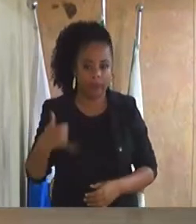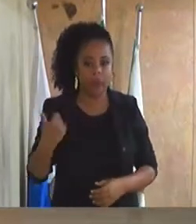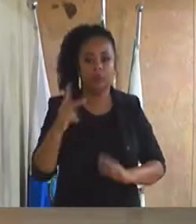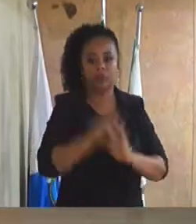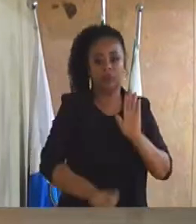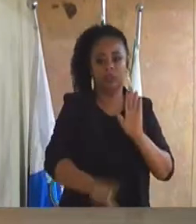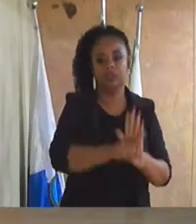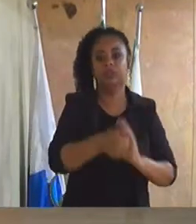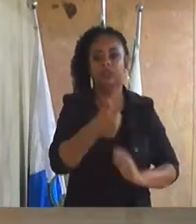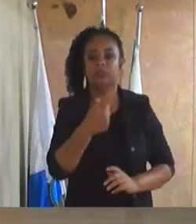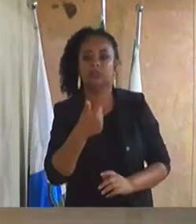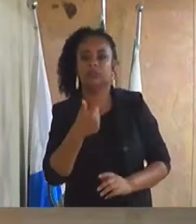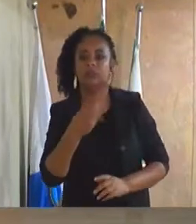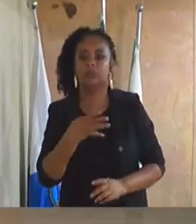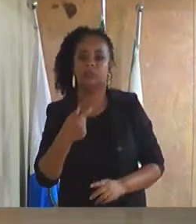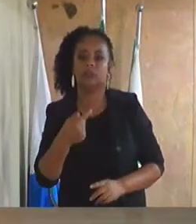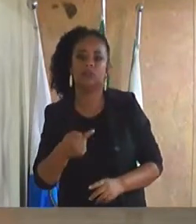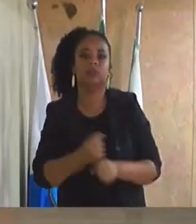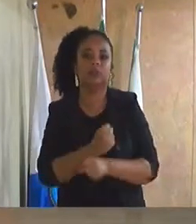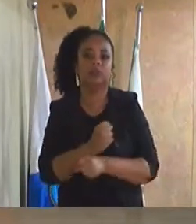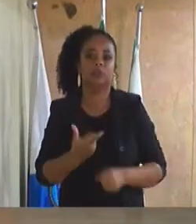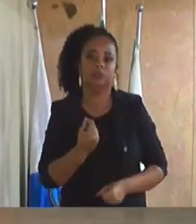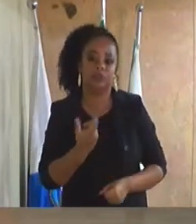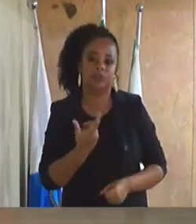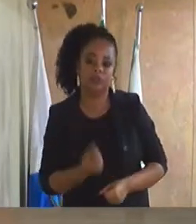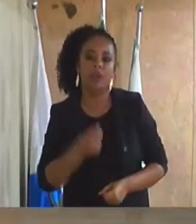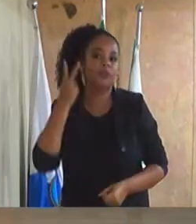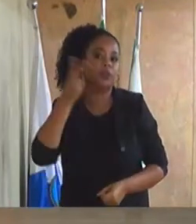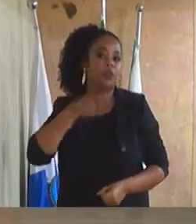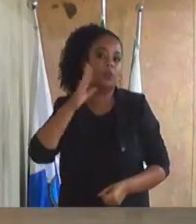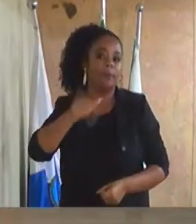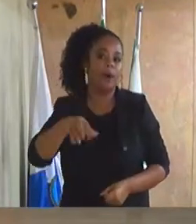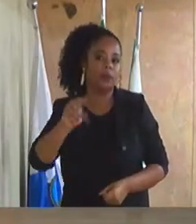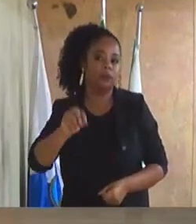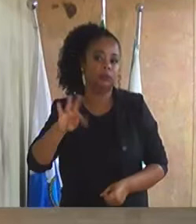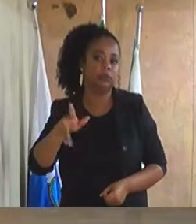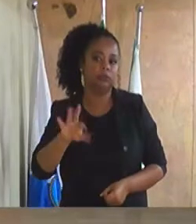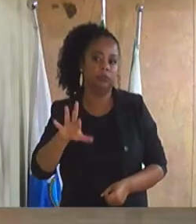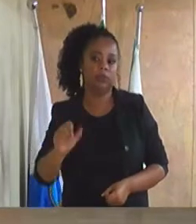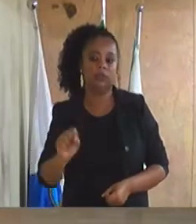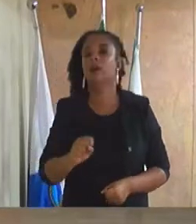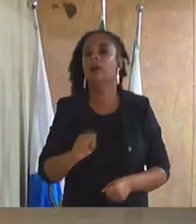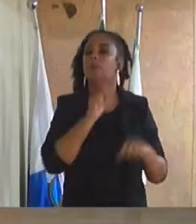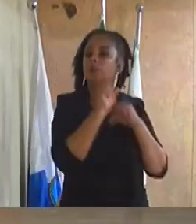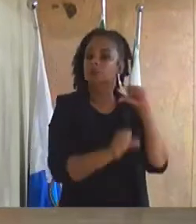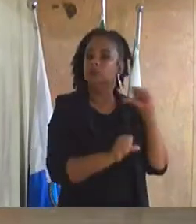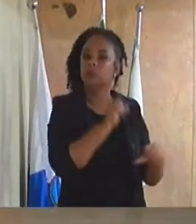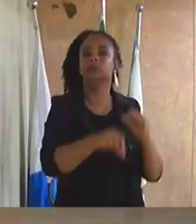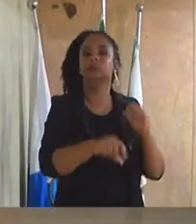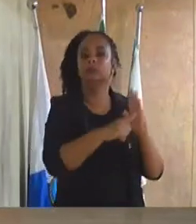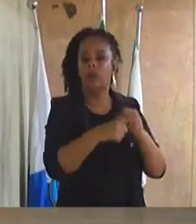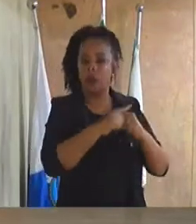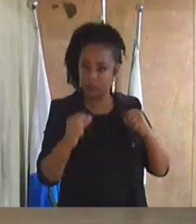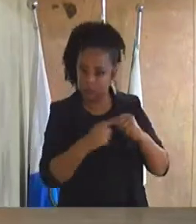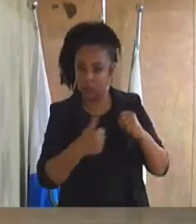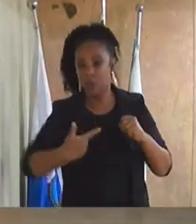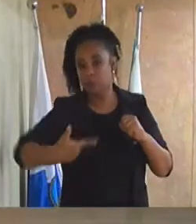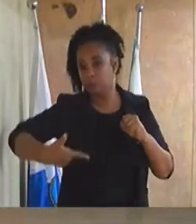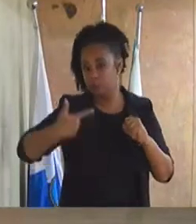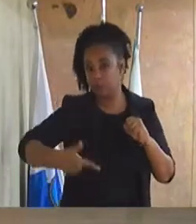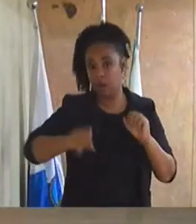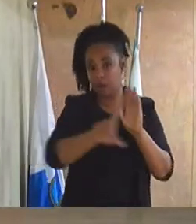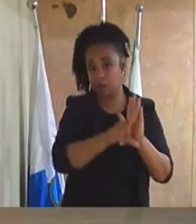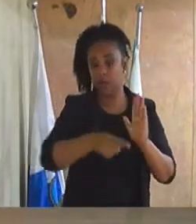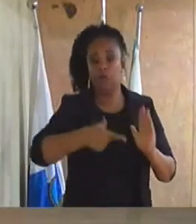Do excelentíssimo senhor vereador Marcos Tavares, alternando o parágrafo único do artigo 2º da lei número